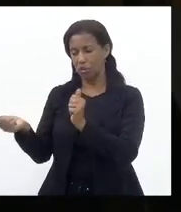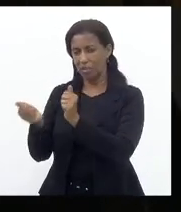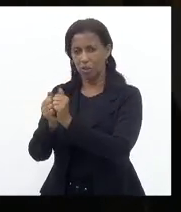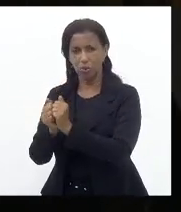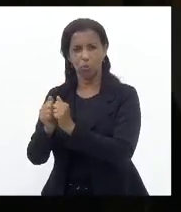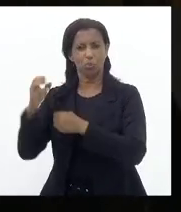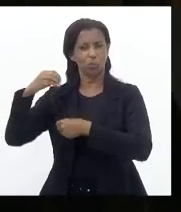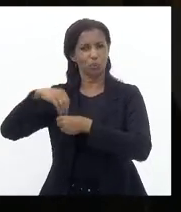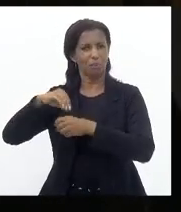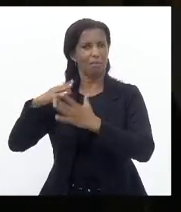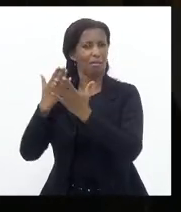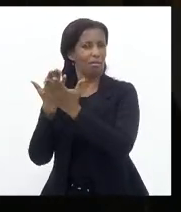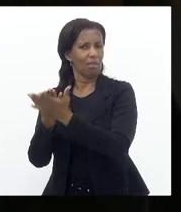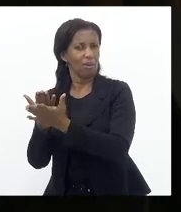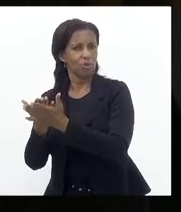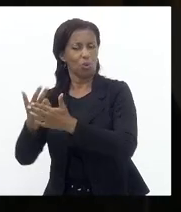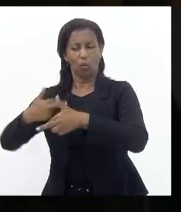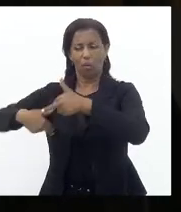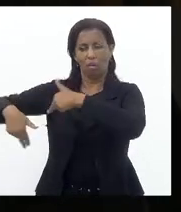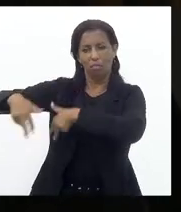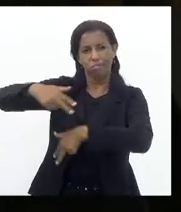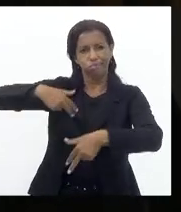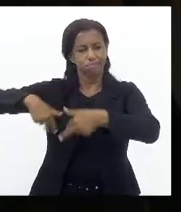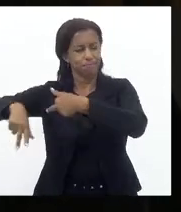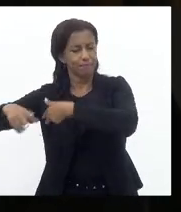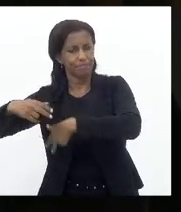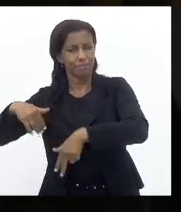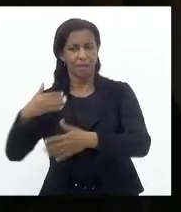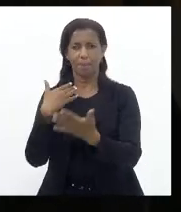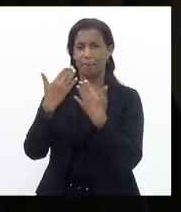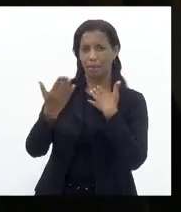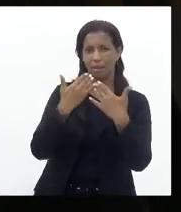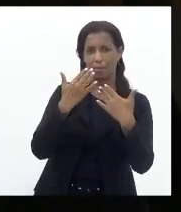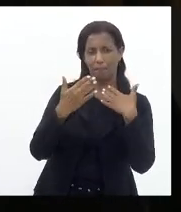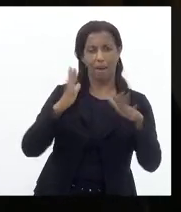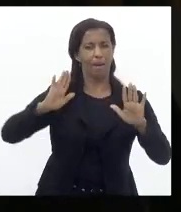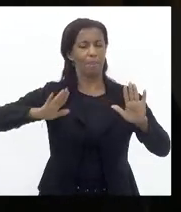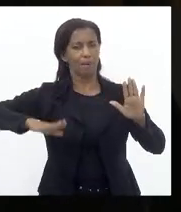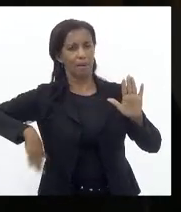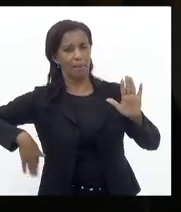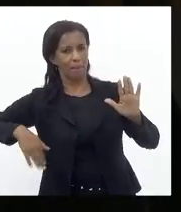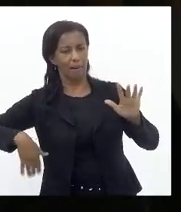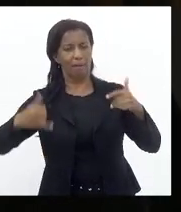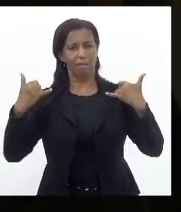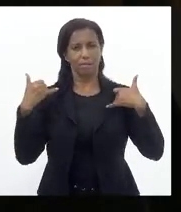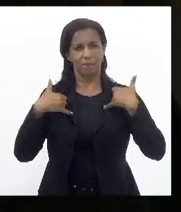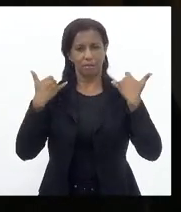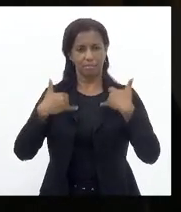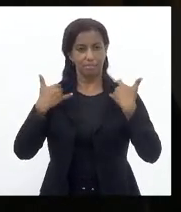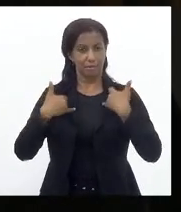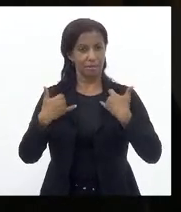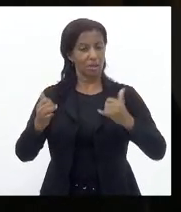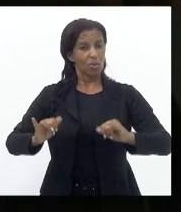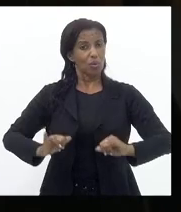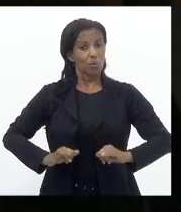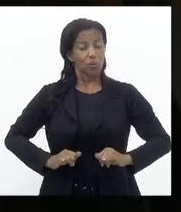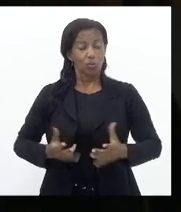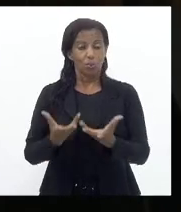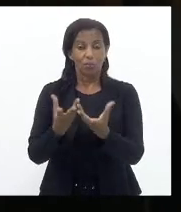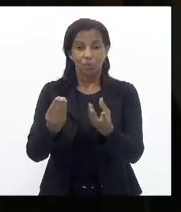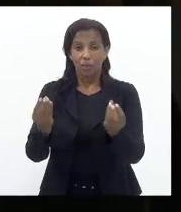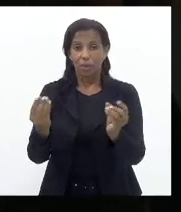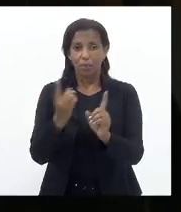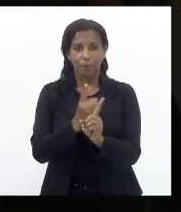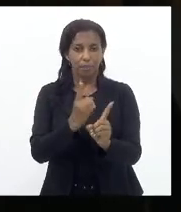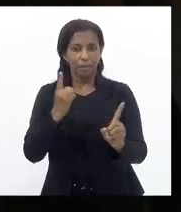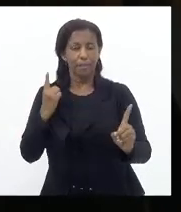escolas Em rodas De conversa Nas praias Nos aniversários Sofreram muito Por esse